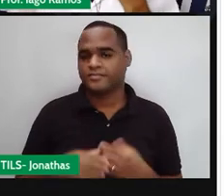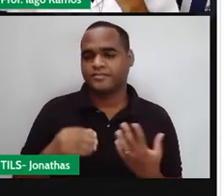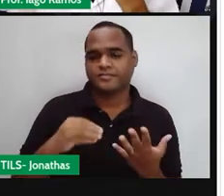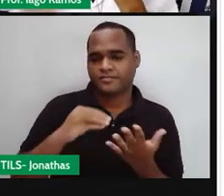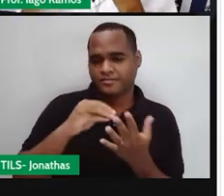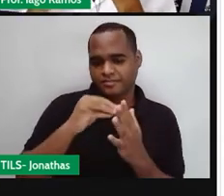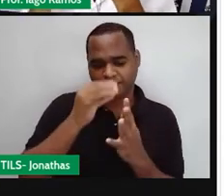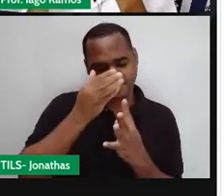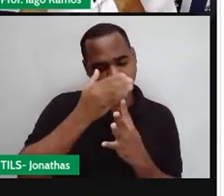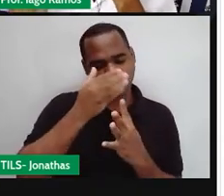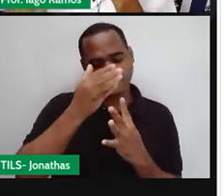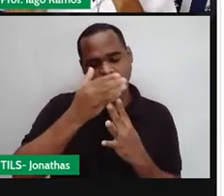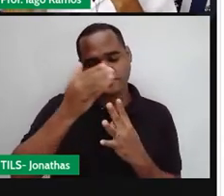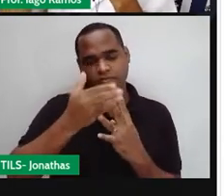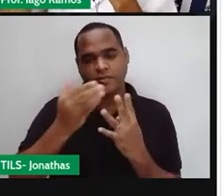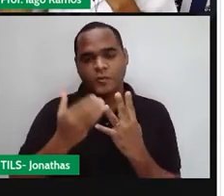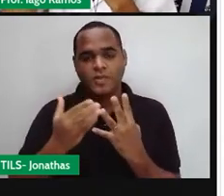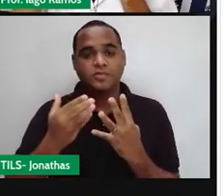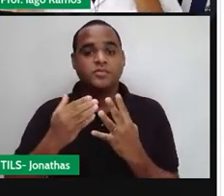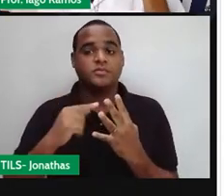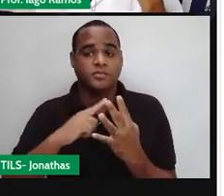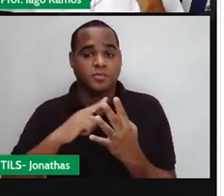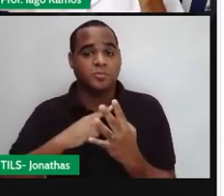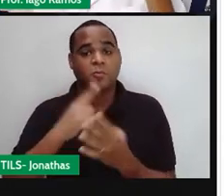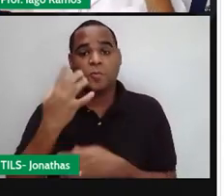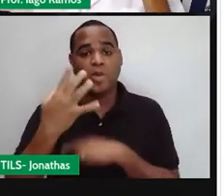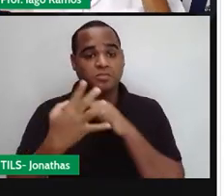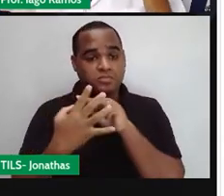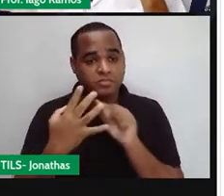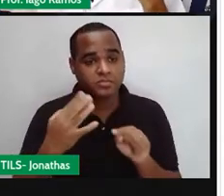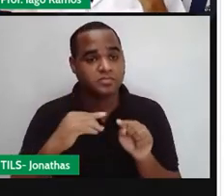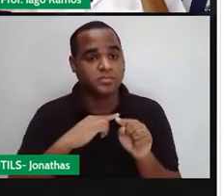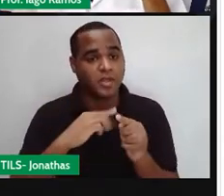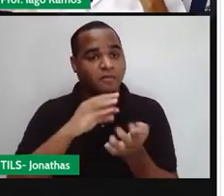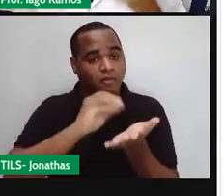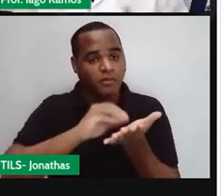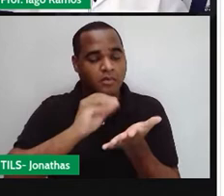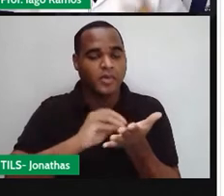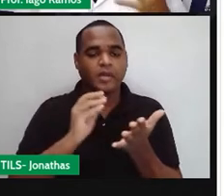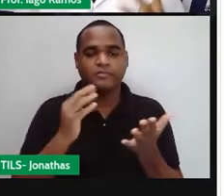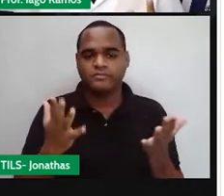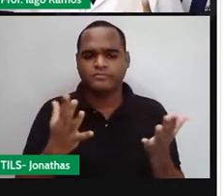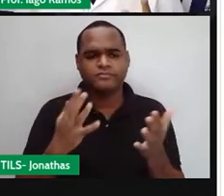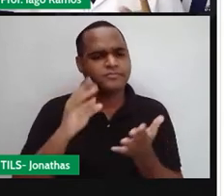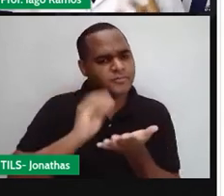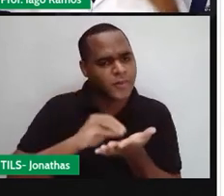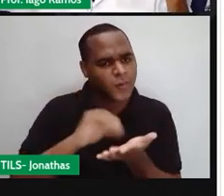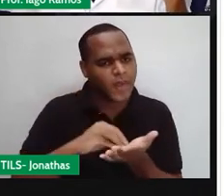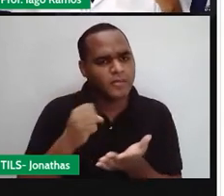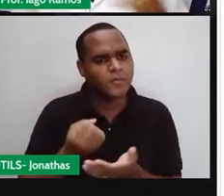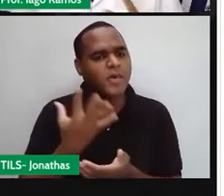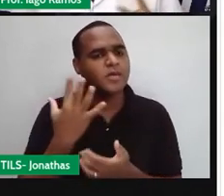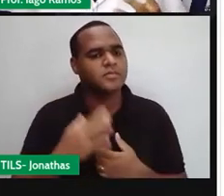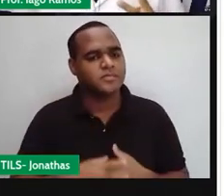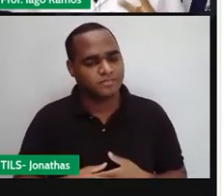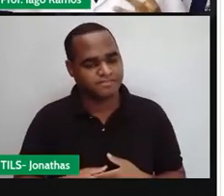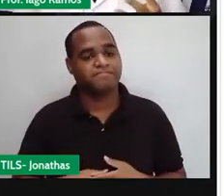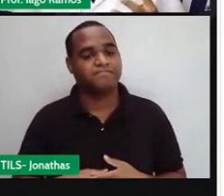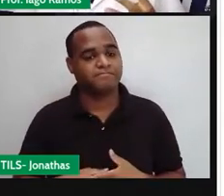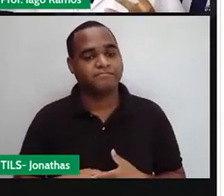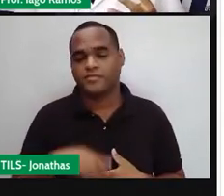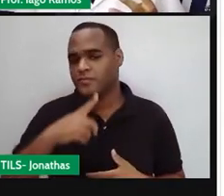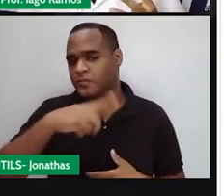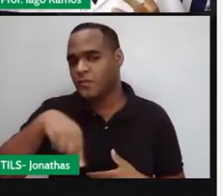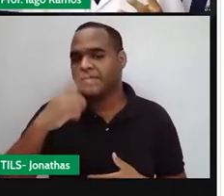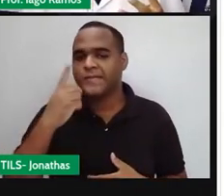quatro partes. Então, eu tenho quatro dívidas. E essas dívidas vão ser de quanto? Bom, é só a